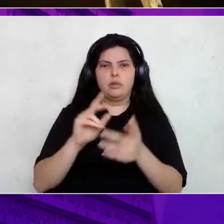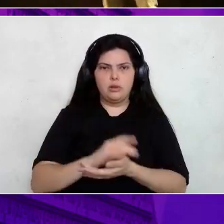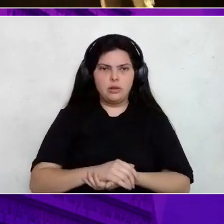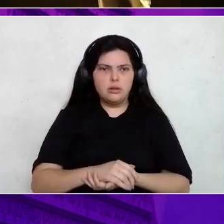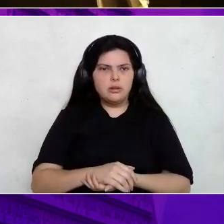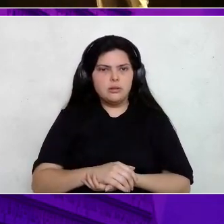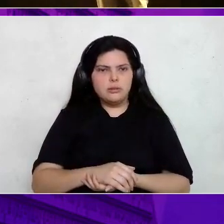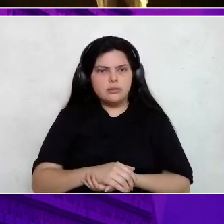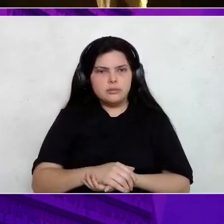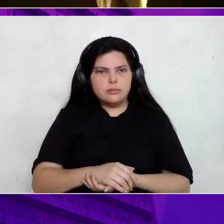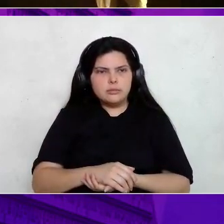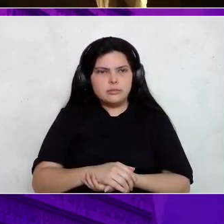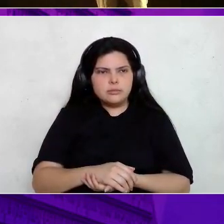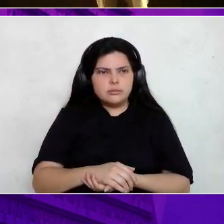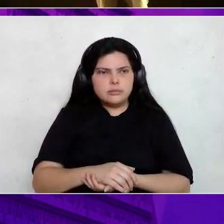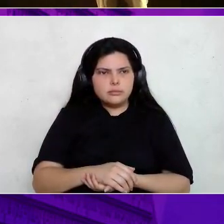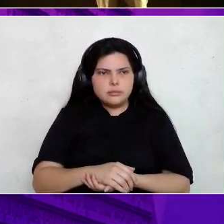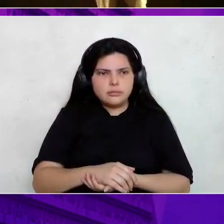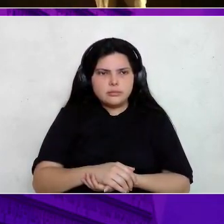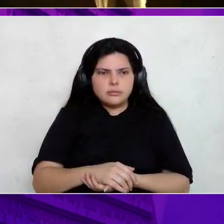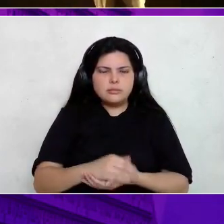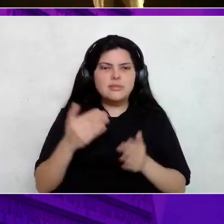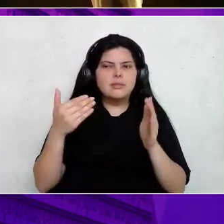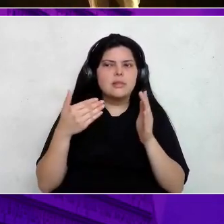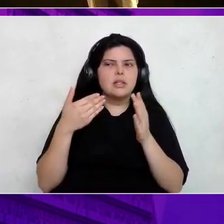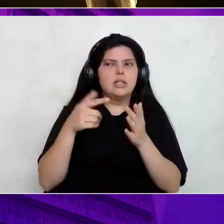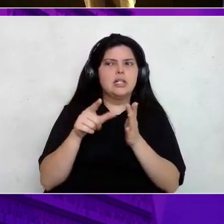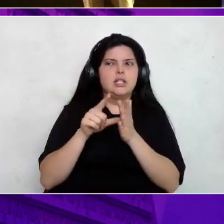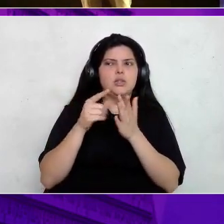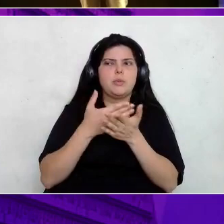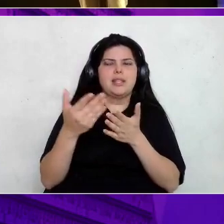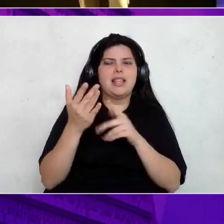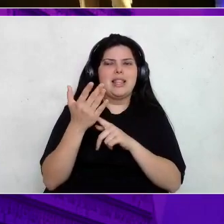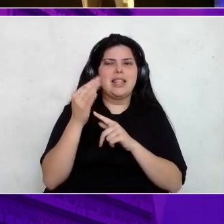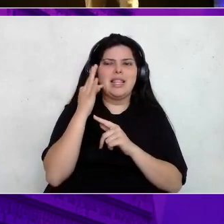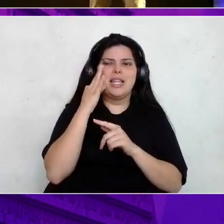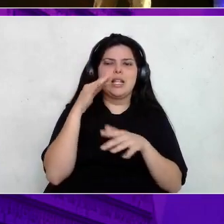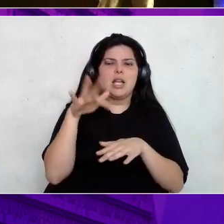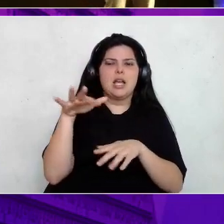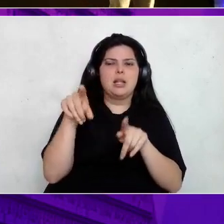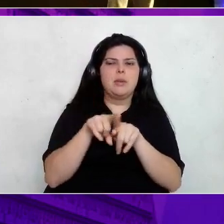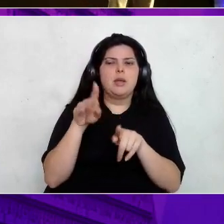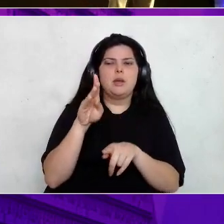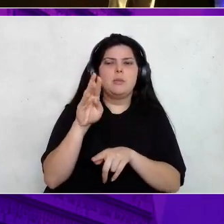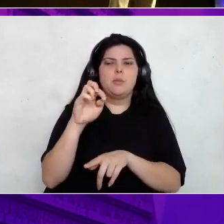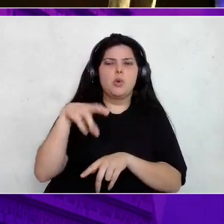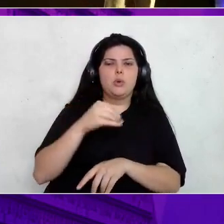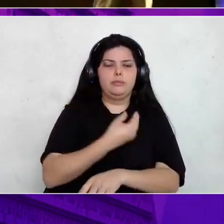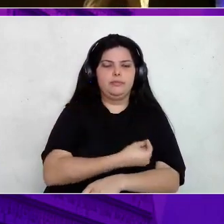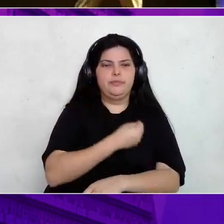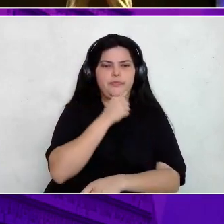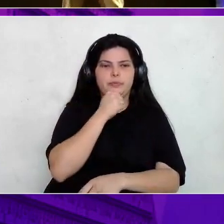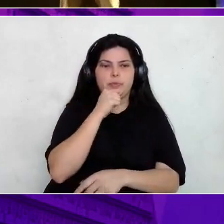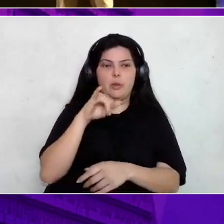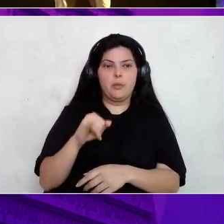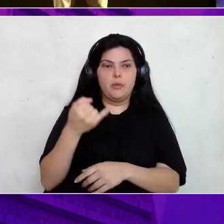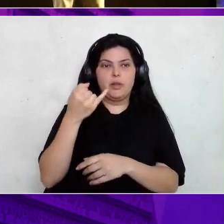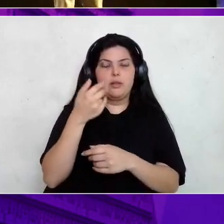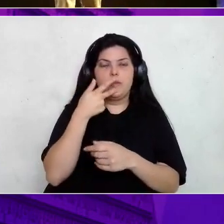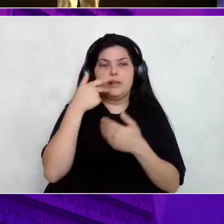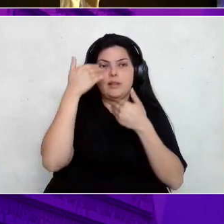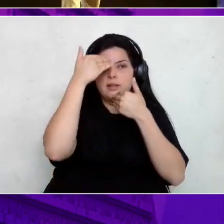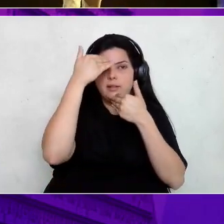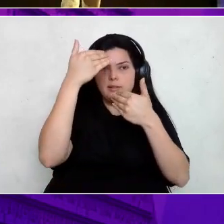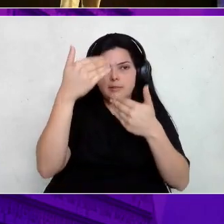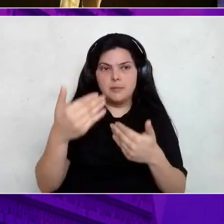Antes de, até de entrar no tema técnico, né? Aproveitando até que o Bruno está aqui ainda, eu queria fazer um agradecimento, na verdade,